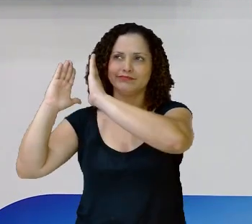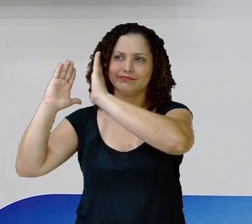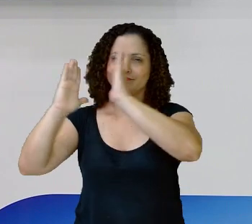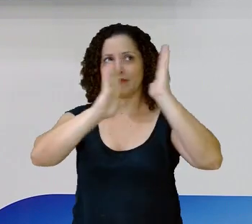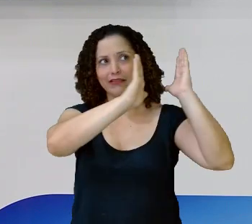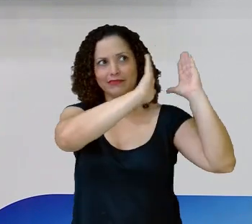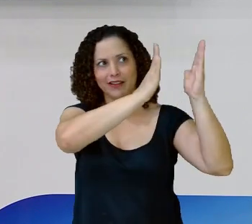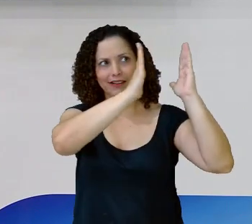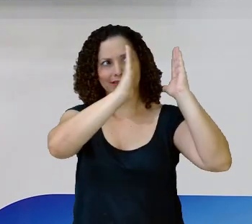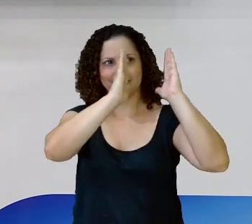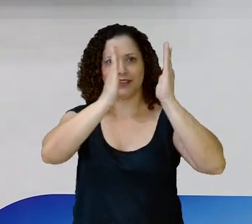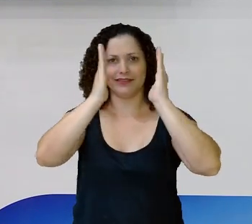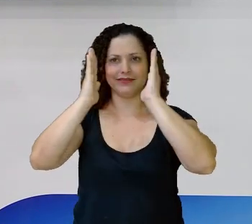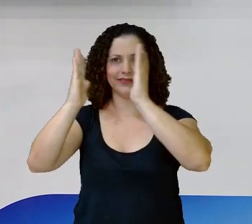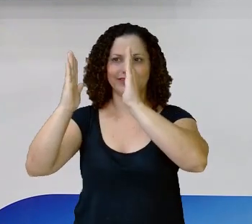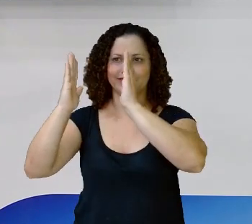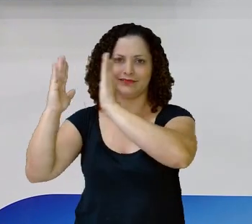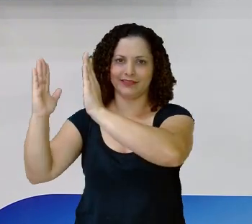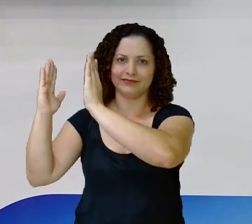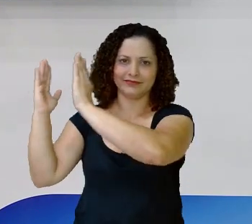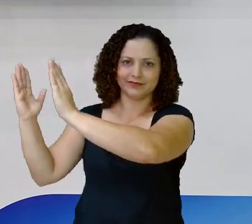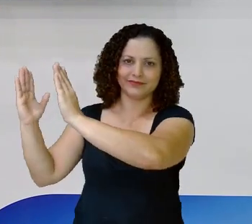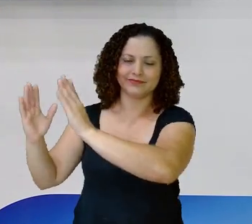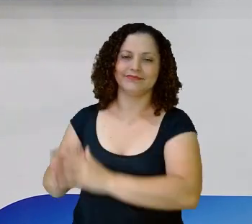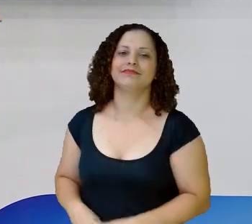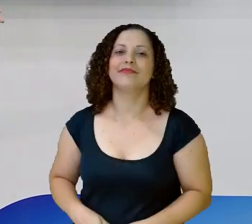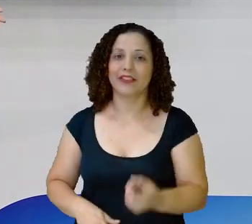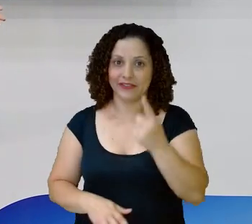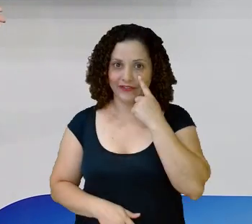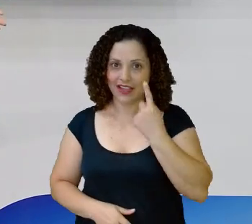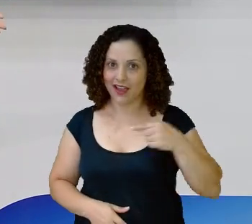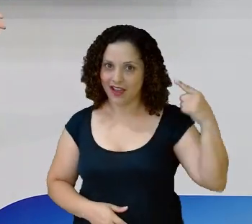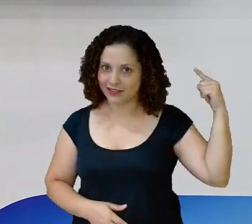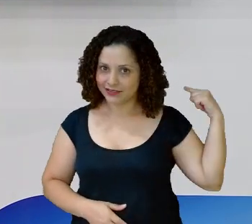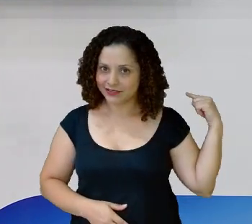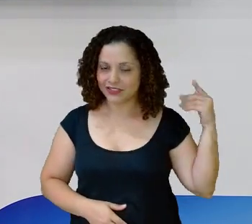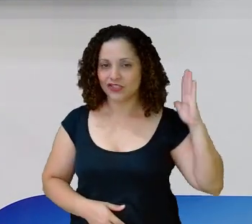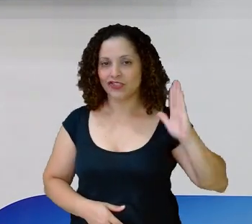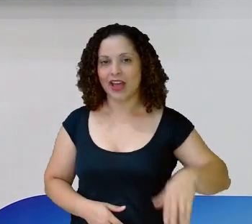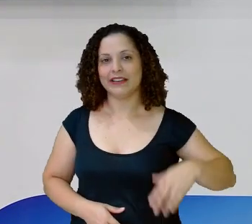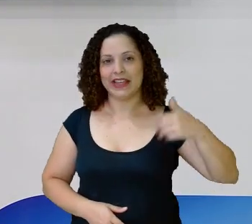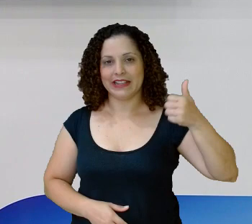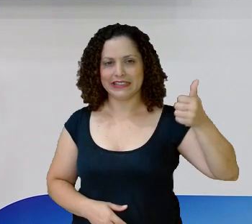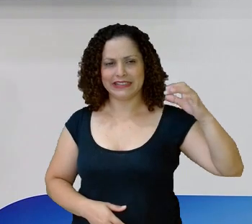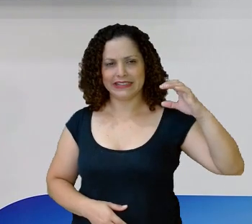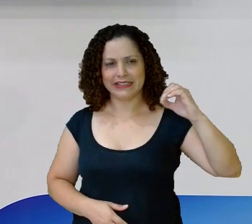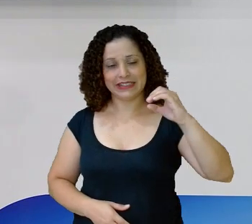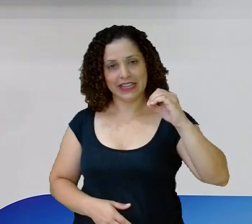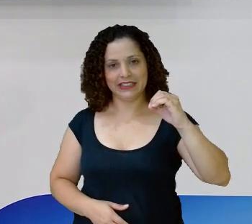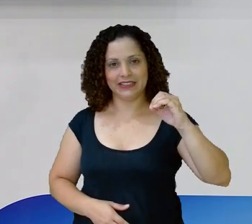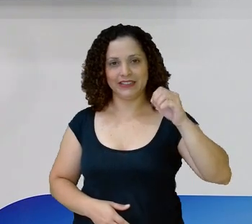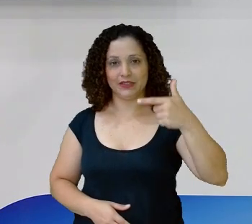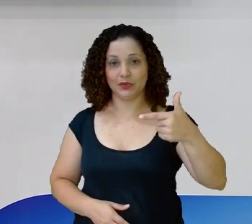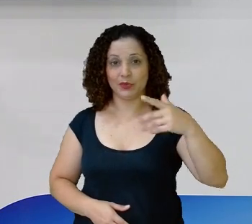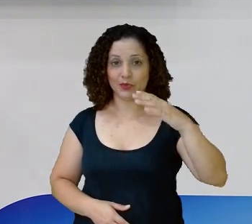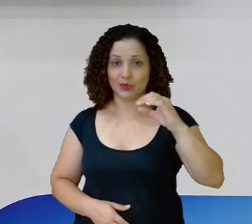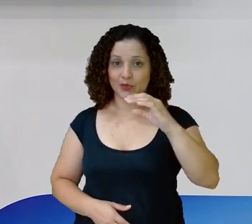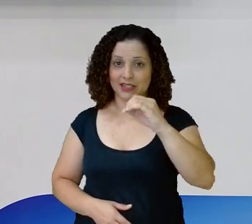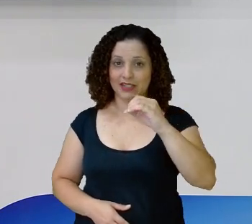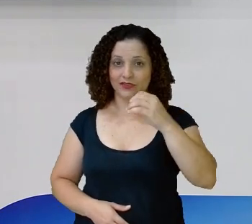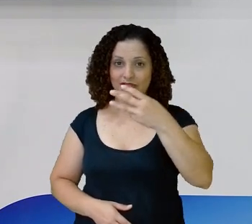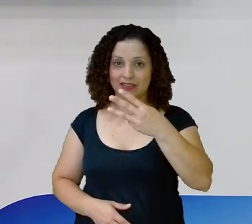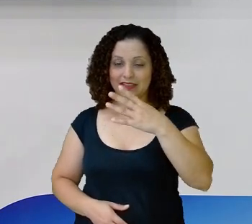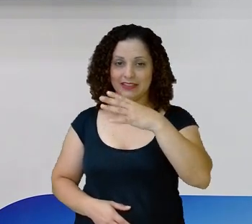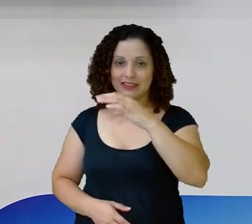100 A gente já viu na aula anterior Uma centena vale 100 Então eu tenho aqui 100 200